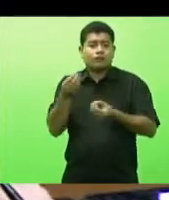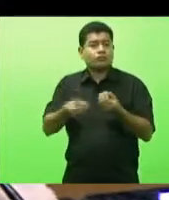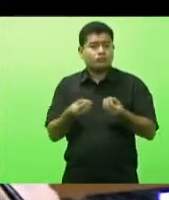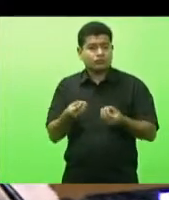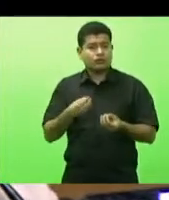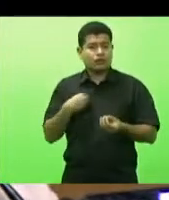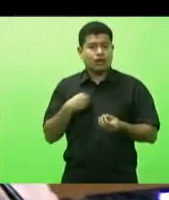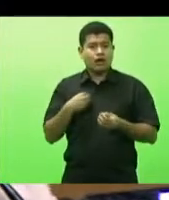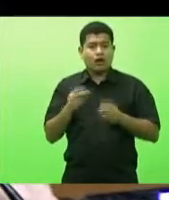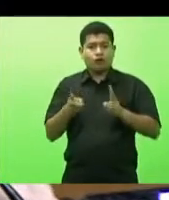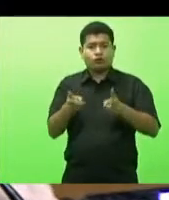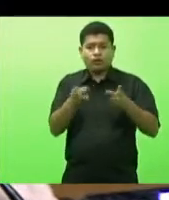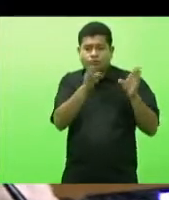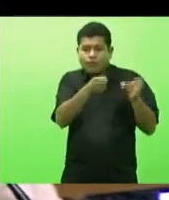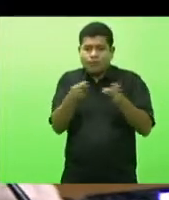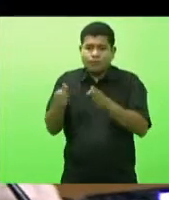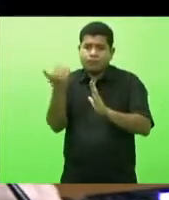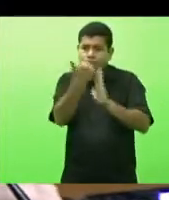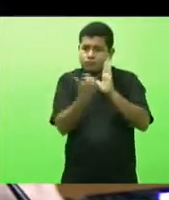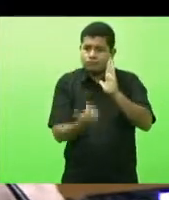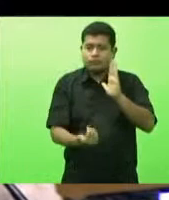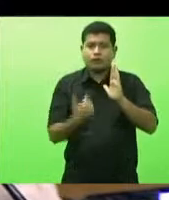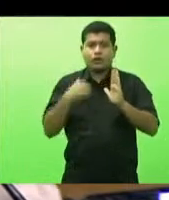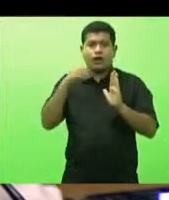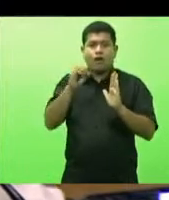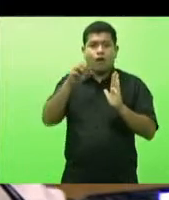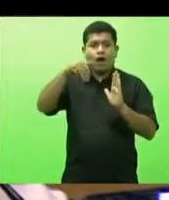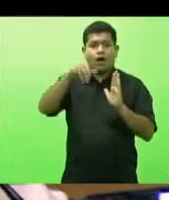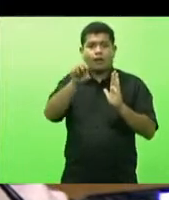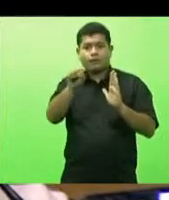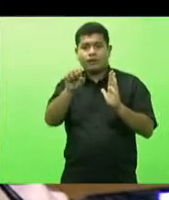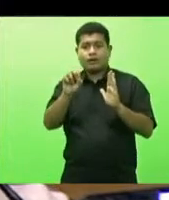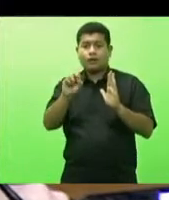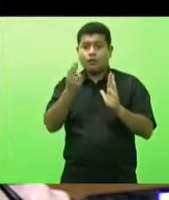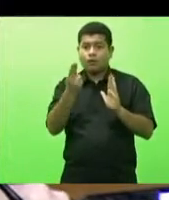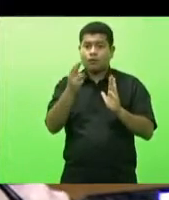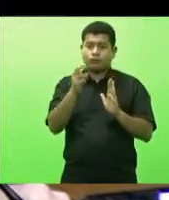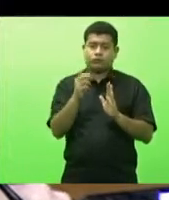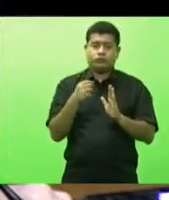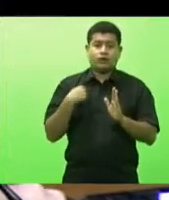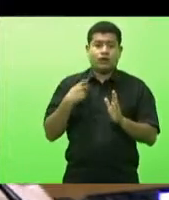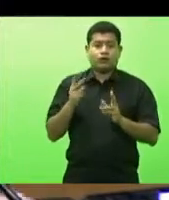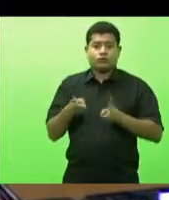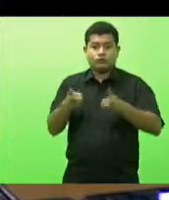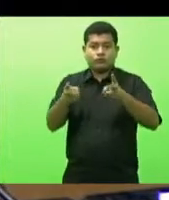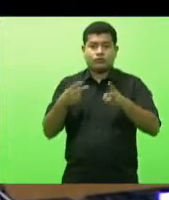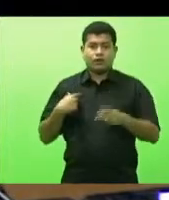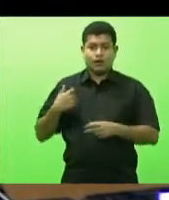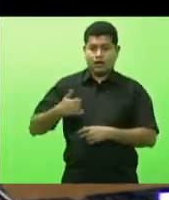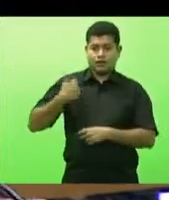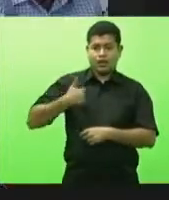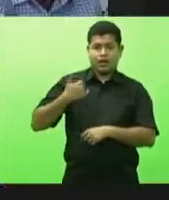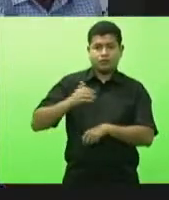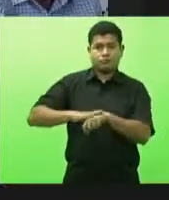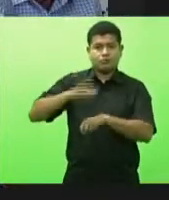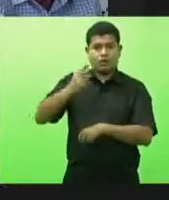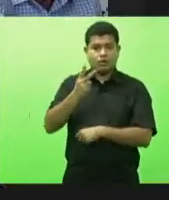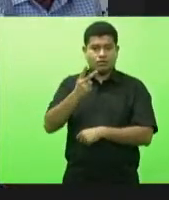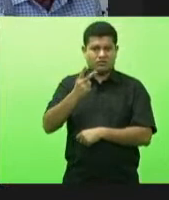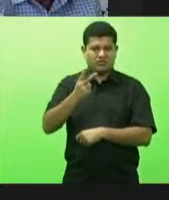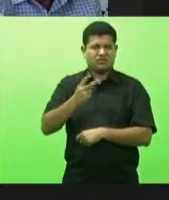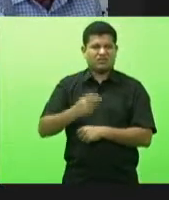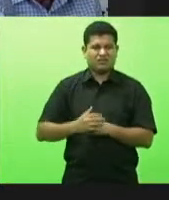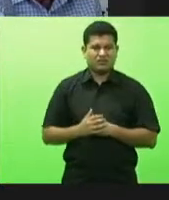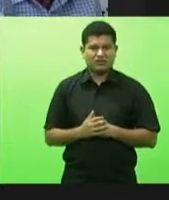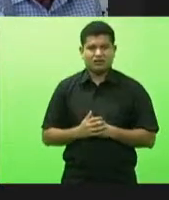da OMS da Unicef ou vai continuar nessa questão acima de dois anos secretário bom